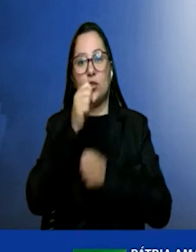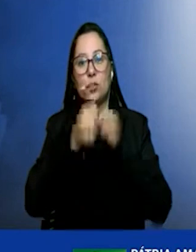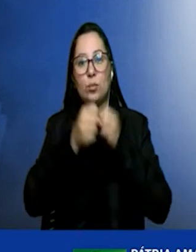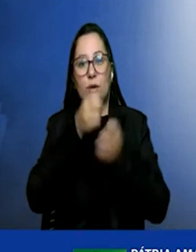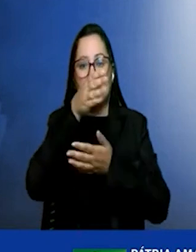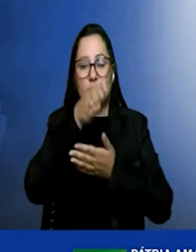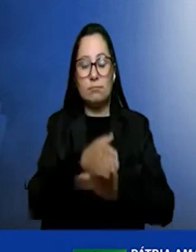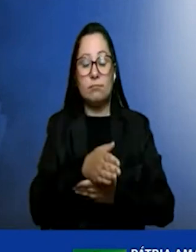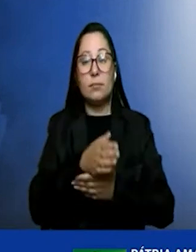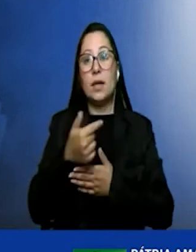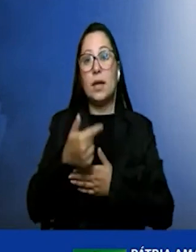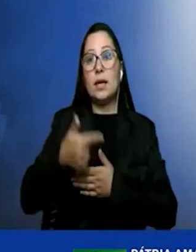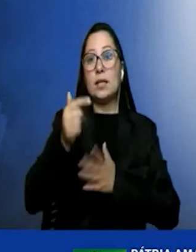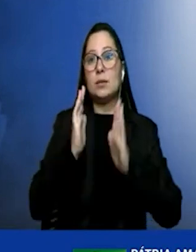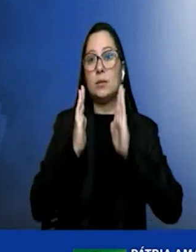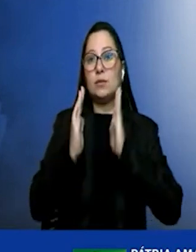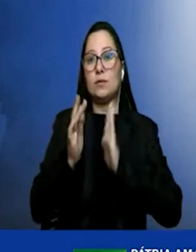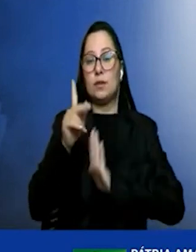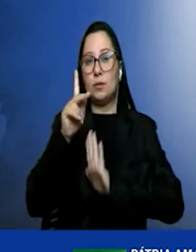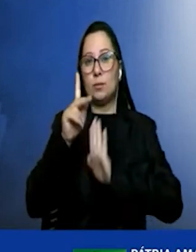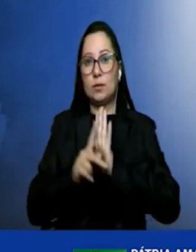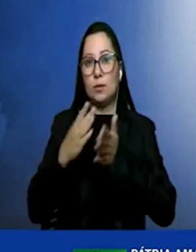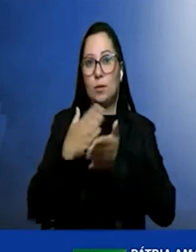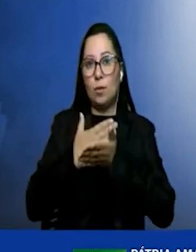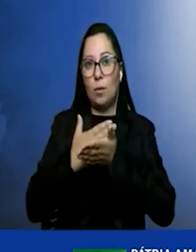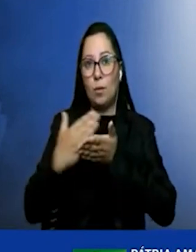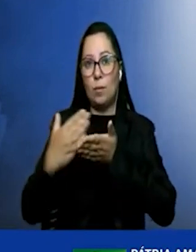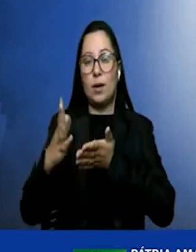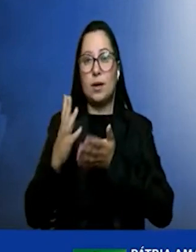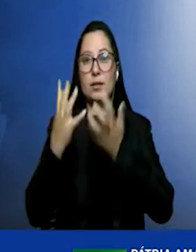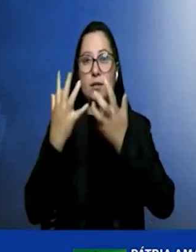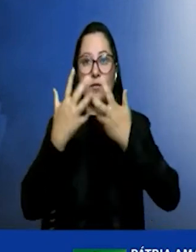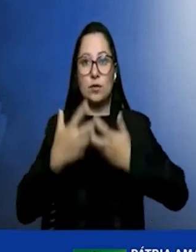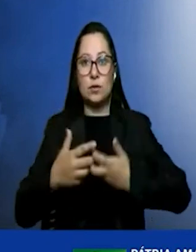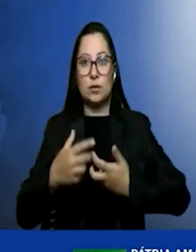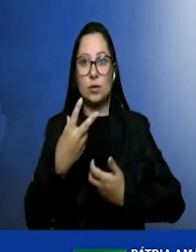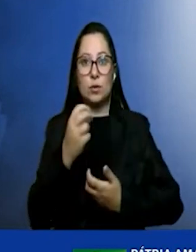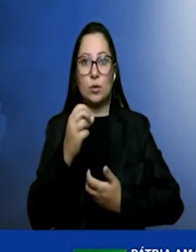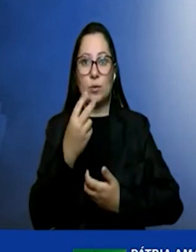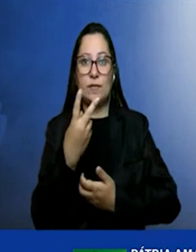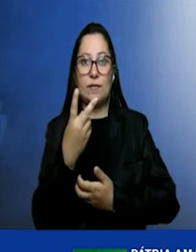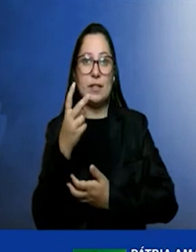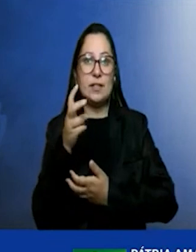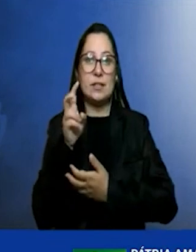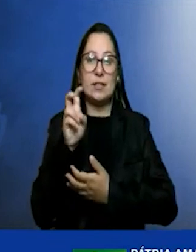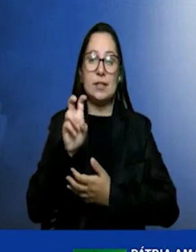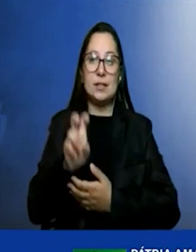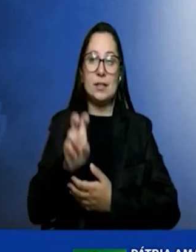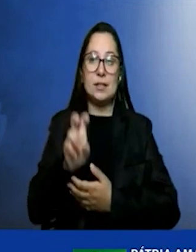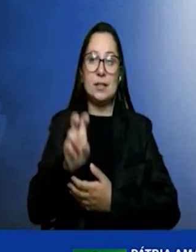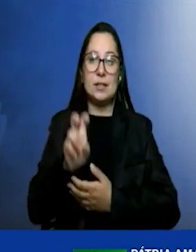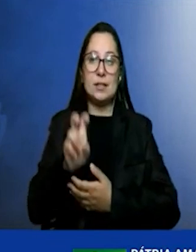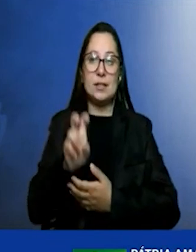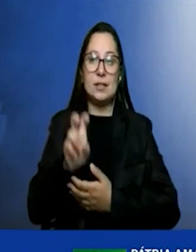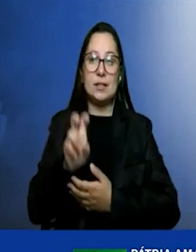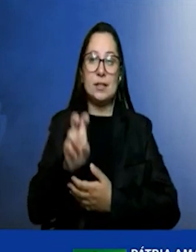projeto prevista para entrar em operação em 2025, a companhia deve